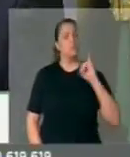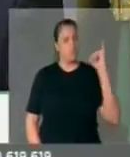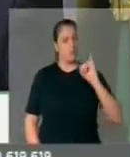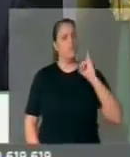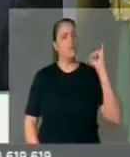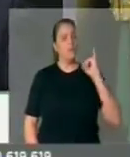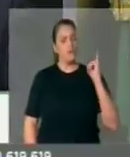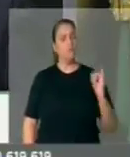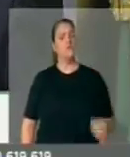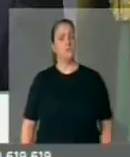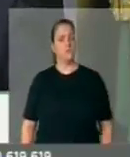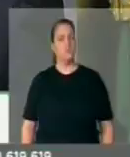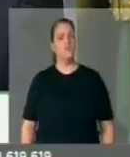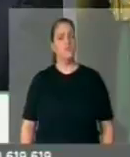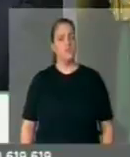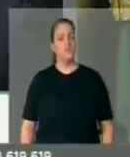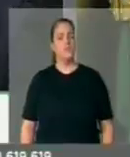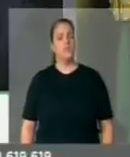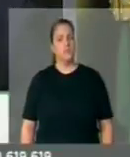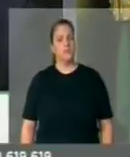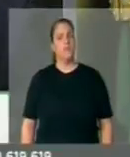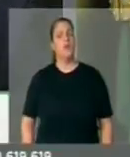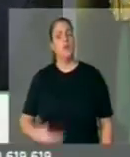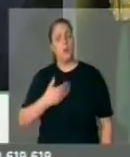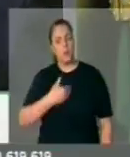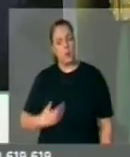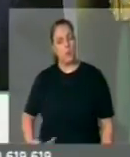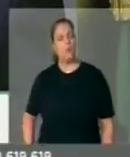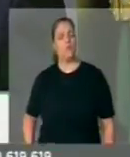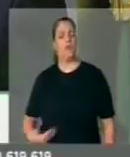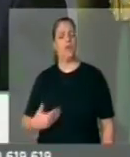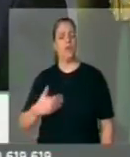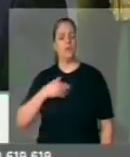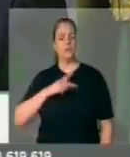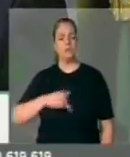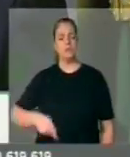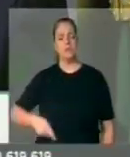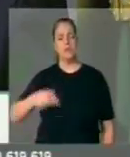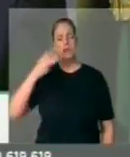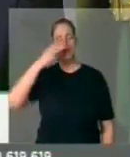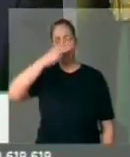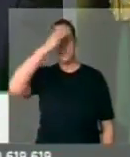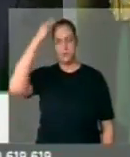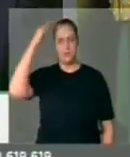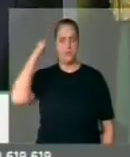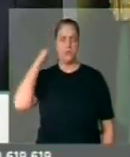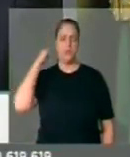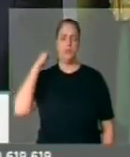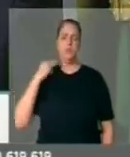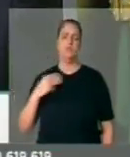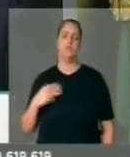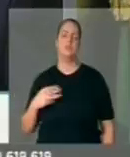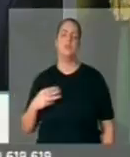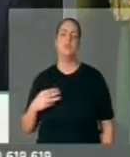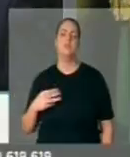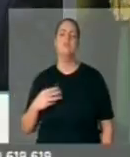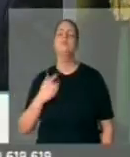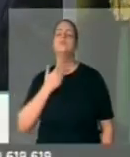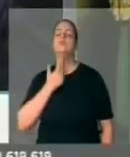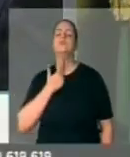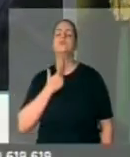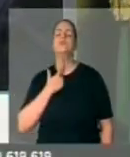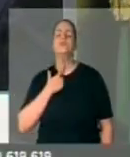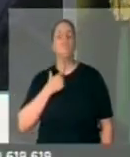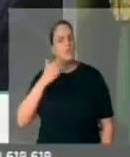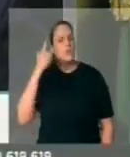isso mostra o empenho do governo Michel Temer com o nosso país, a vontade de acertar